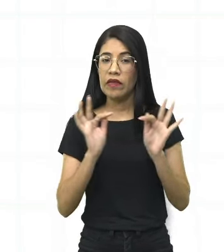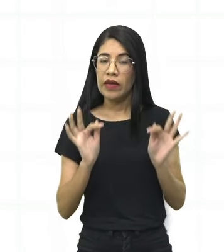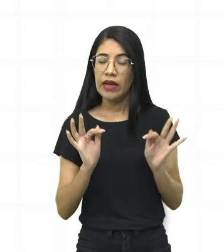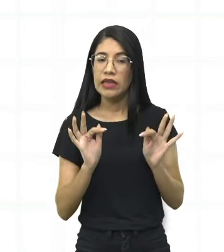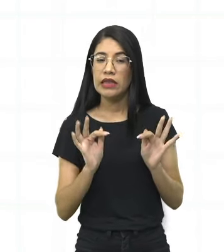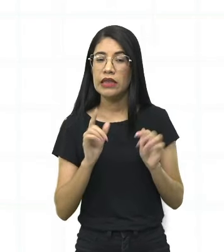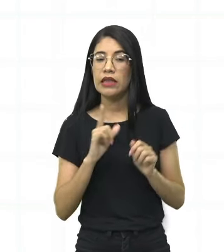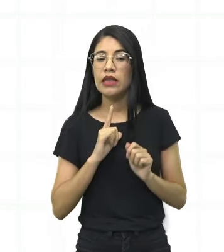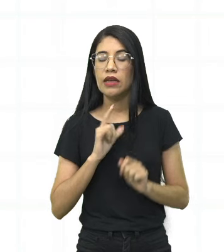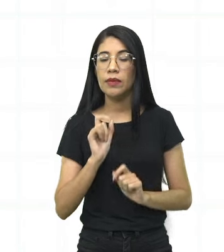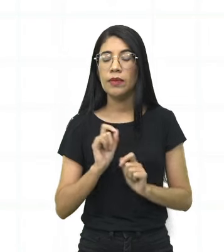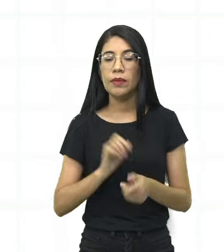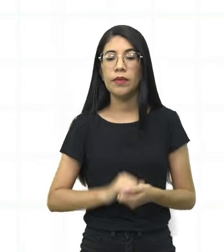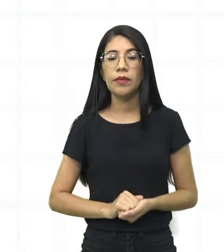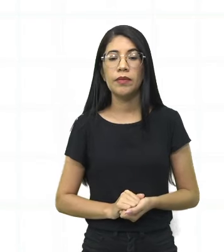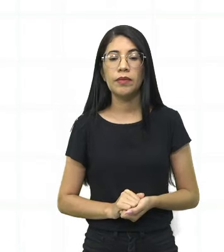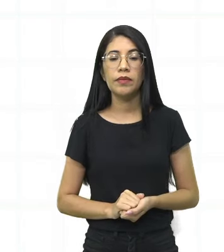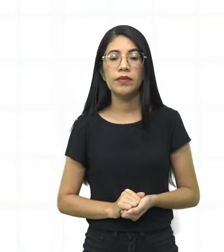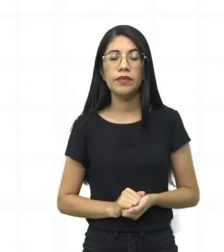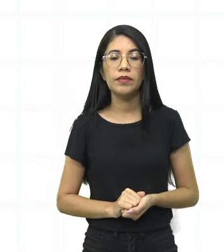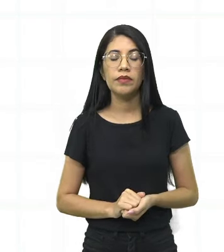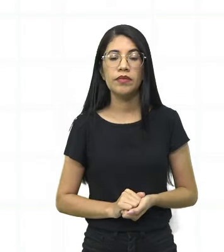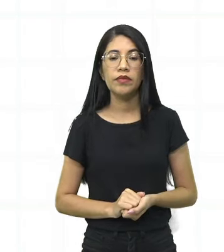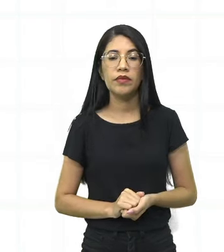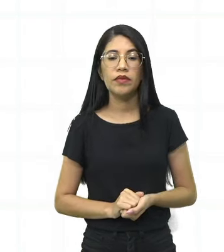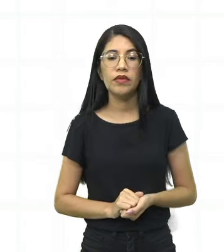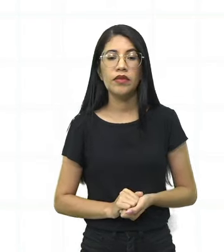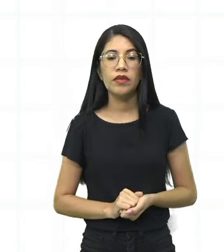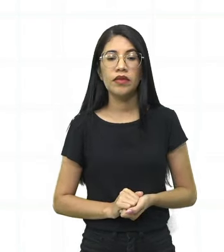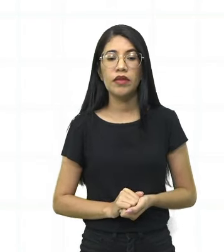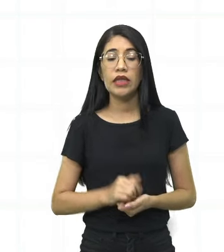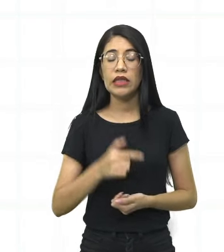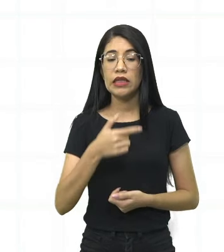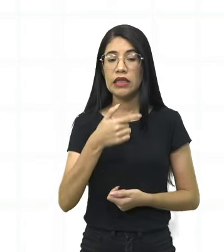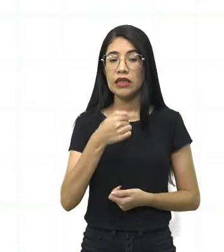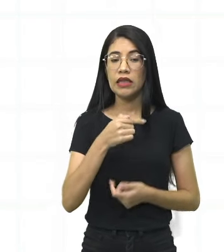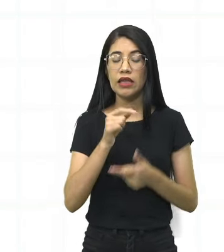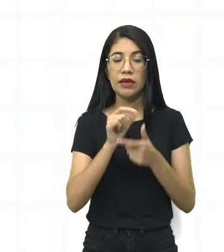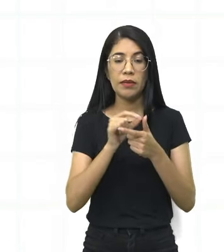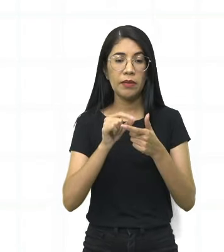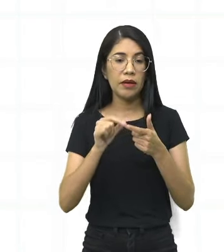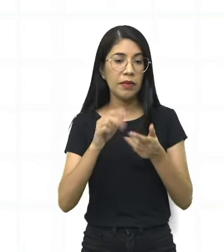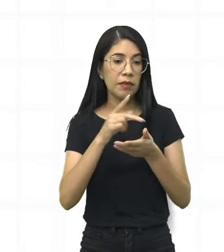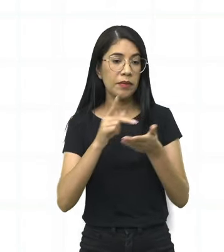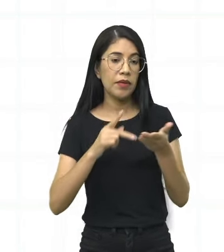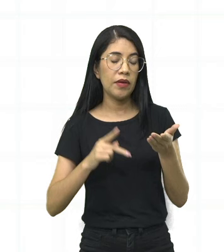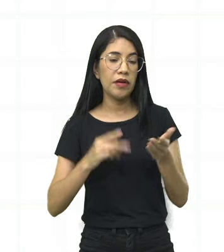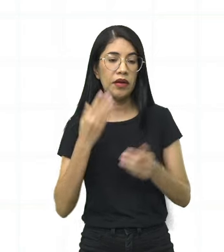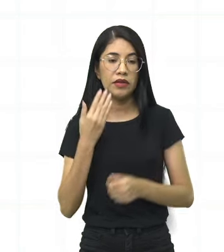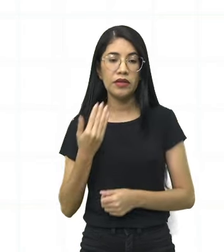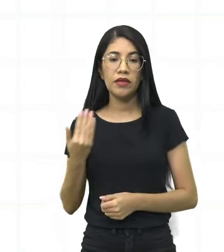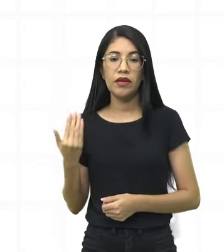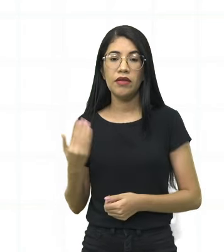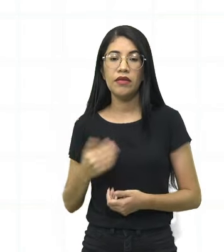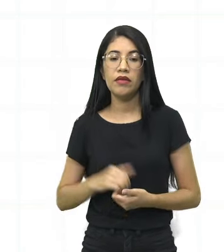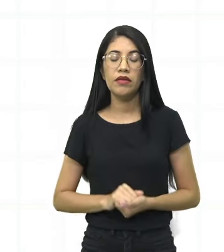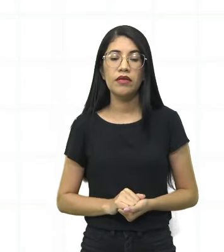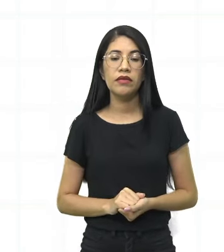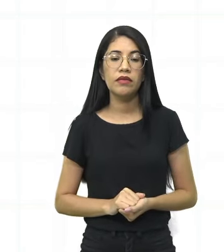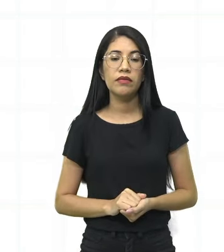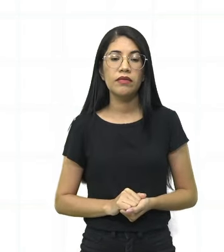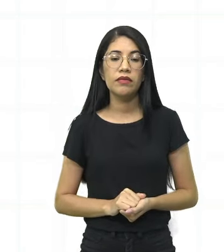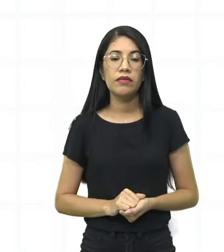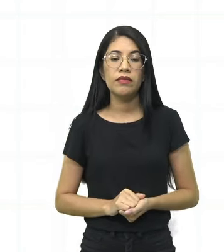um, dois, três, quatro, cinco, seis, sete. Um, dois, três, quatro,